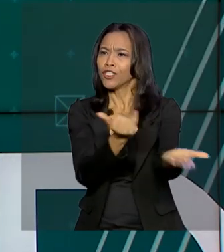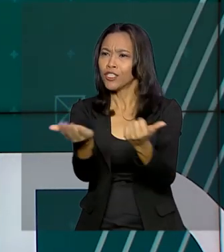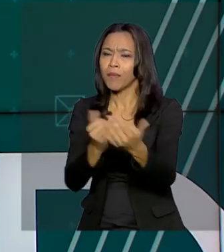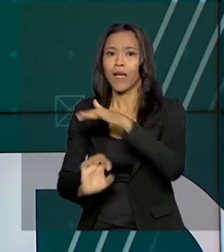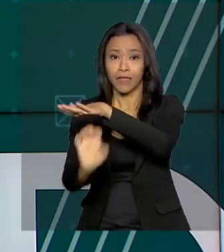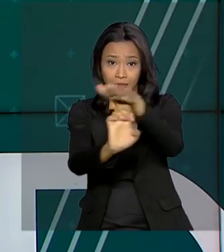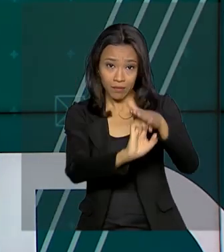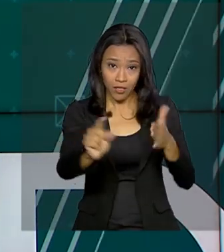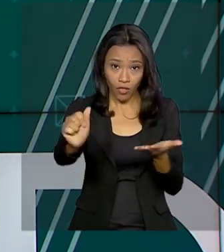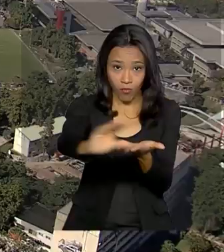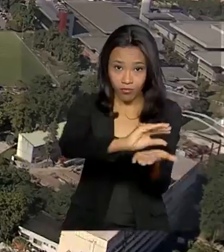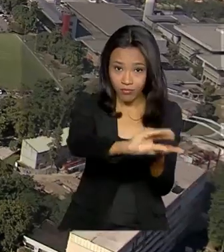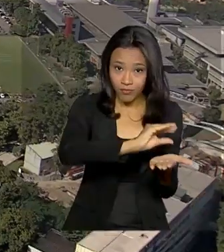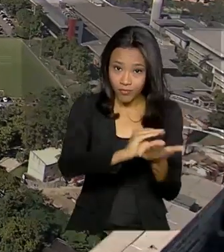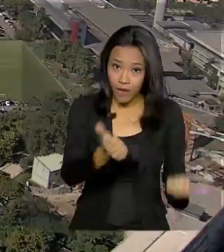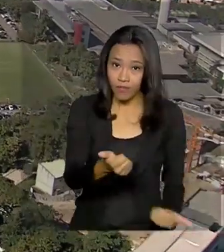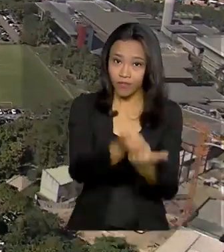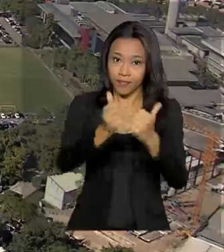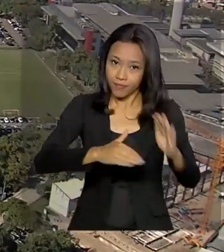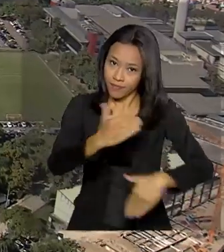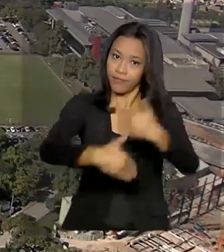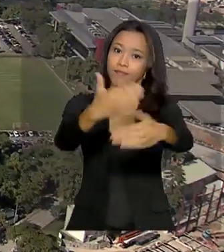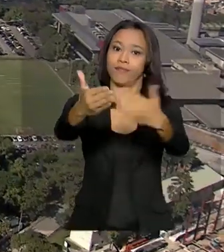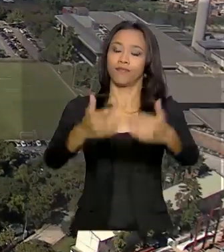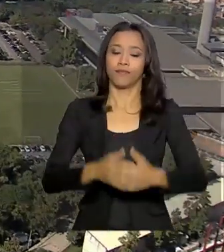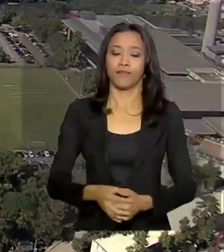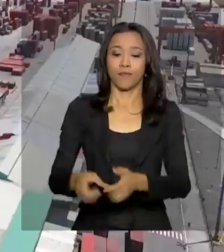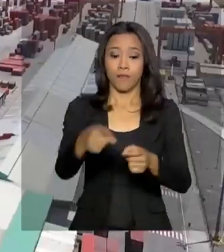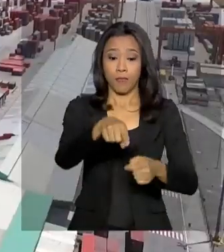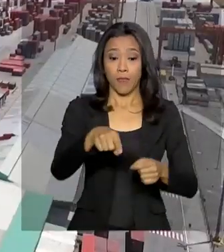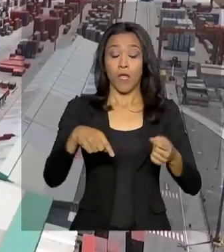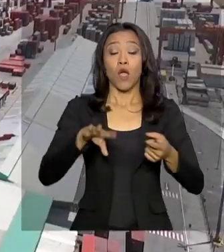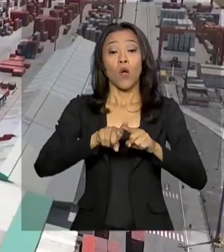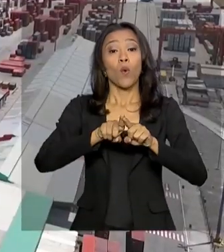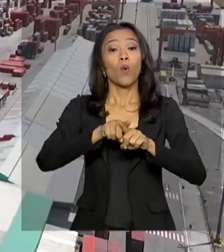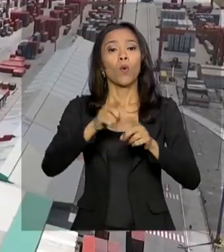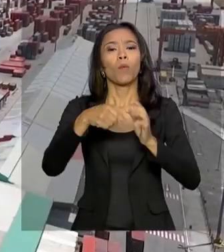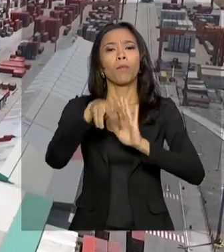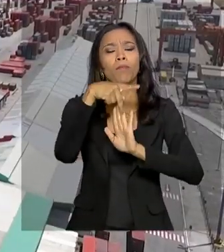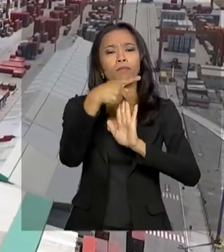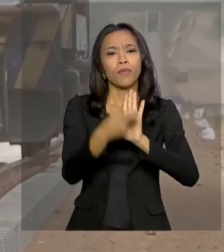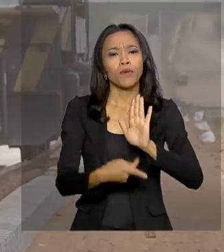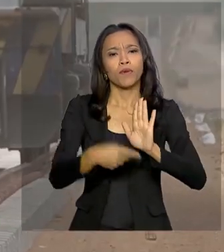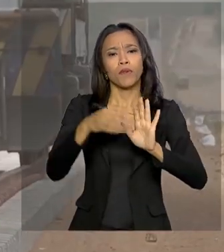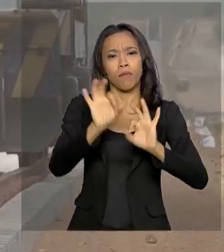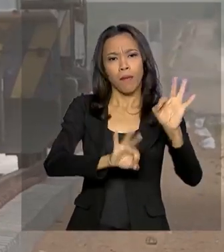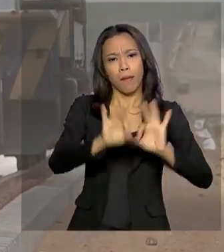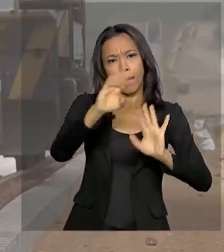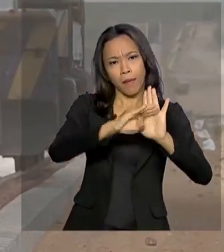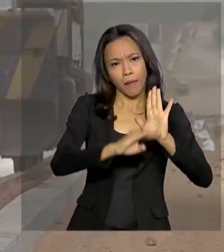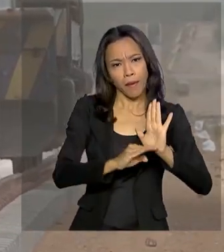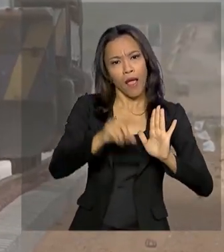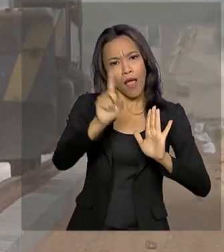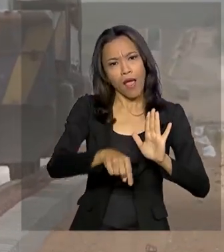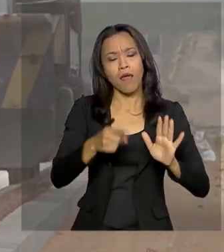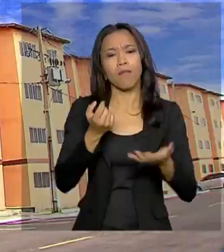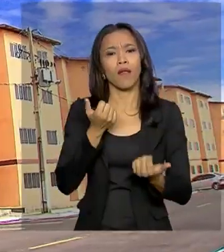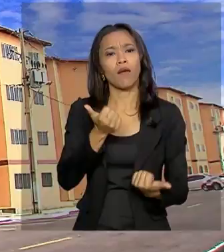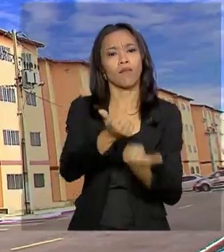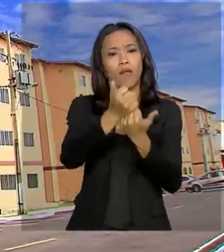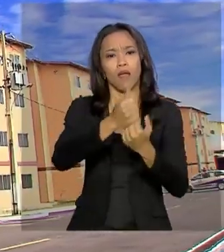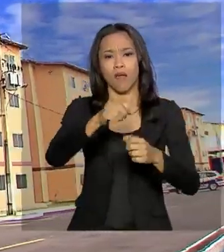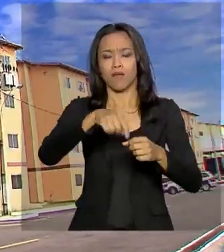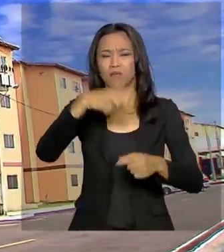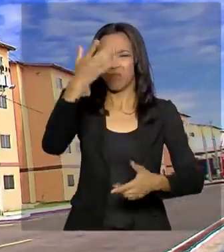para o setor. O programa ProInfra reúne iniciativas para corrigir gargalos na infraestrutura brasileira